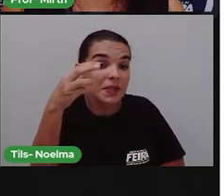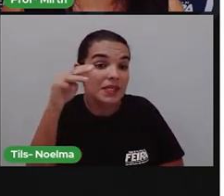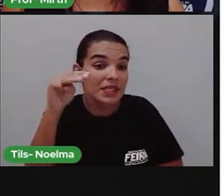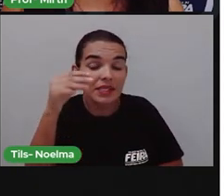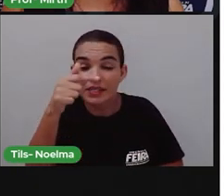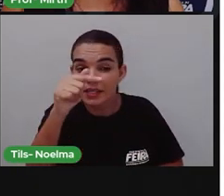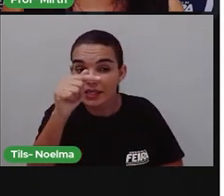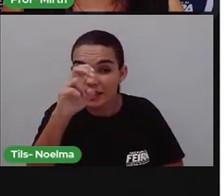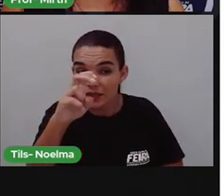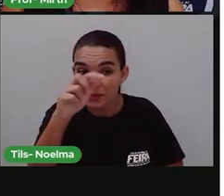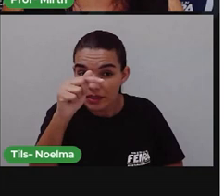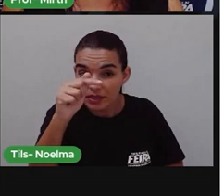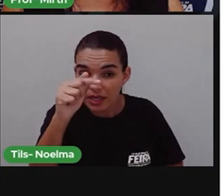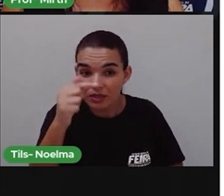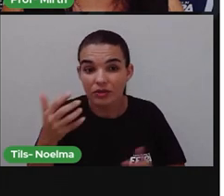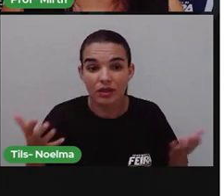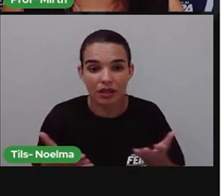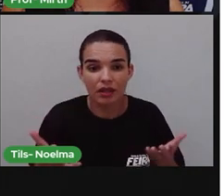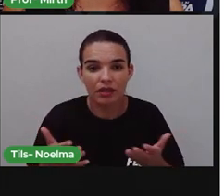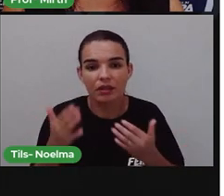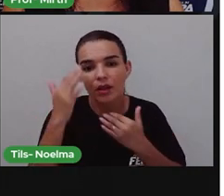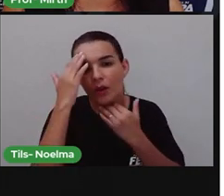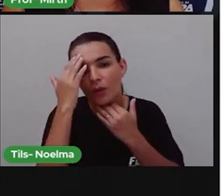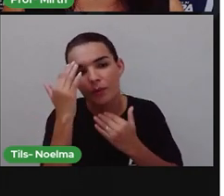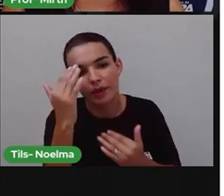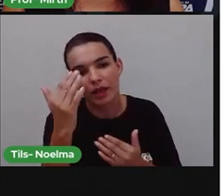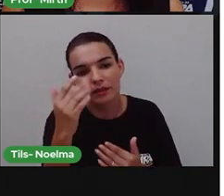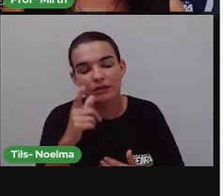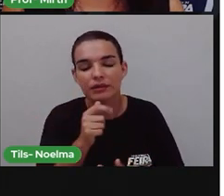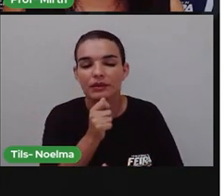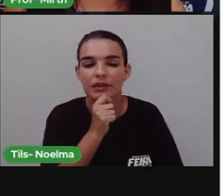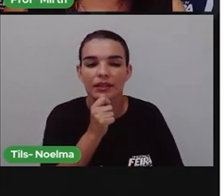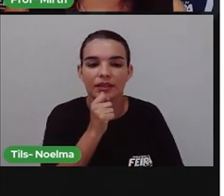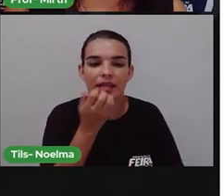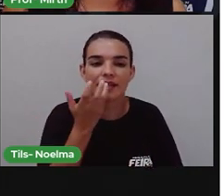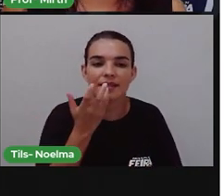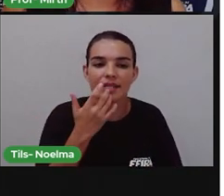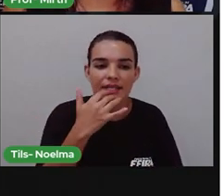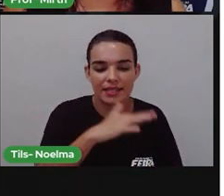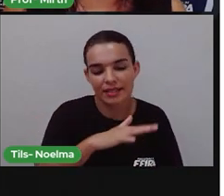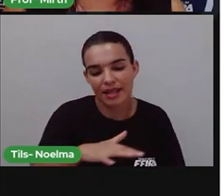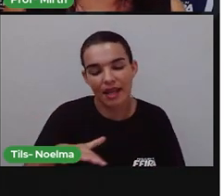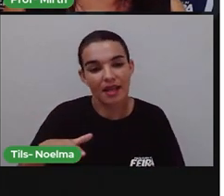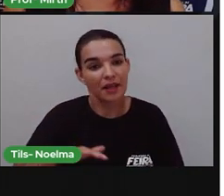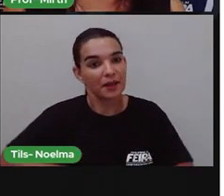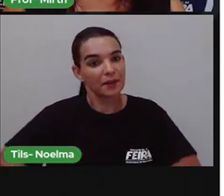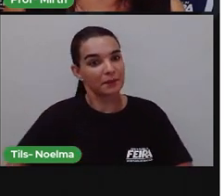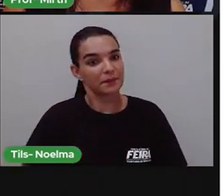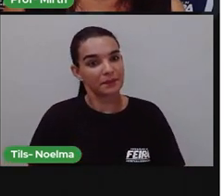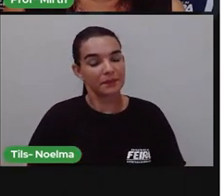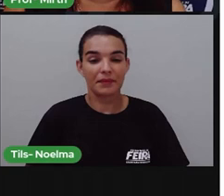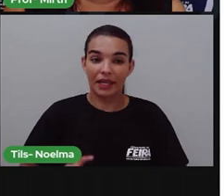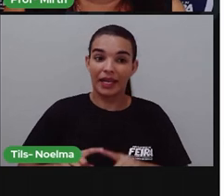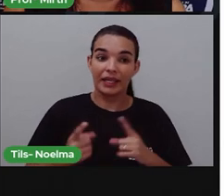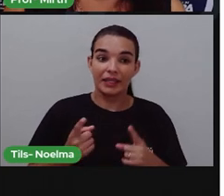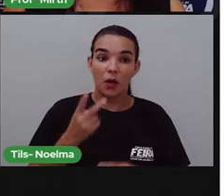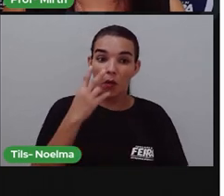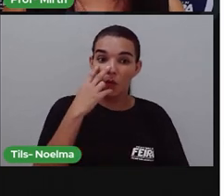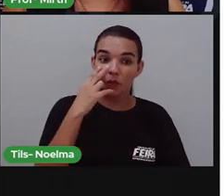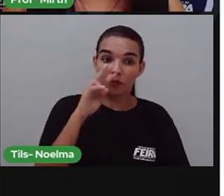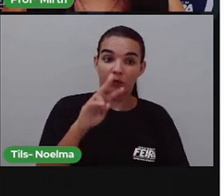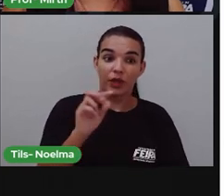60 obrigado ainda a ser criança. Olha só, esse escrito aqui